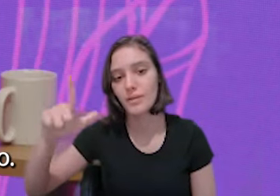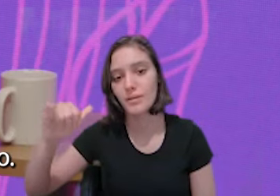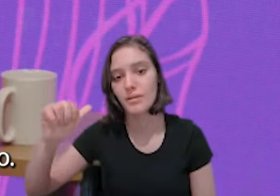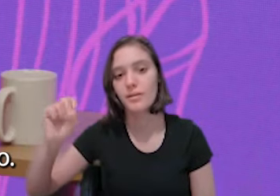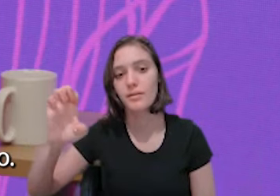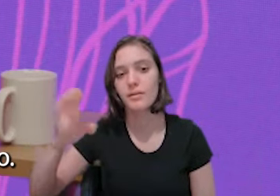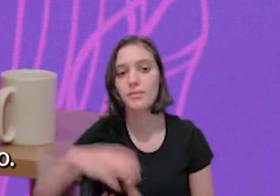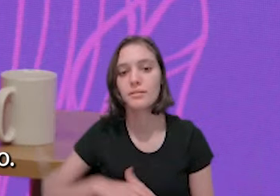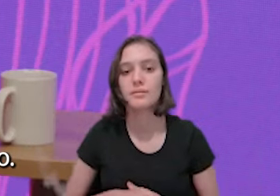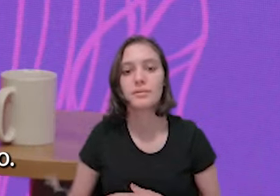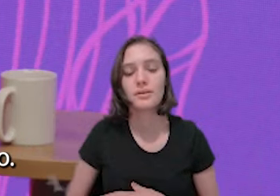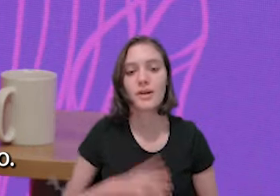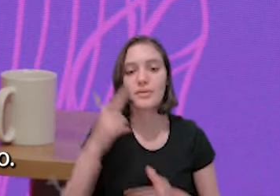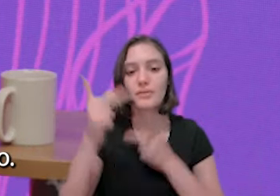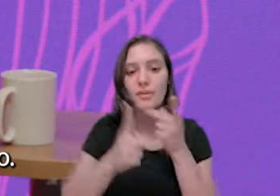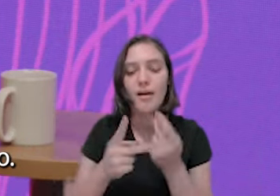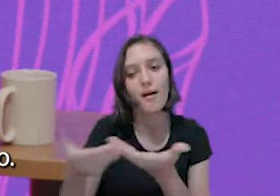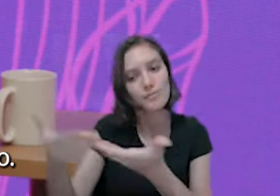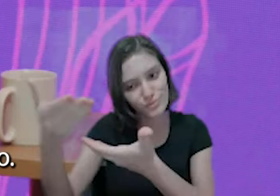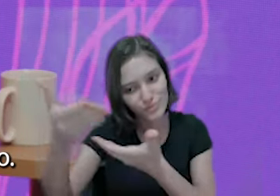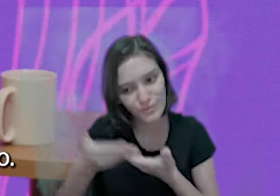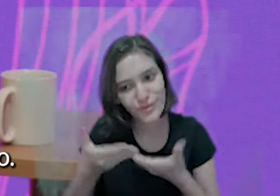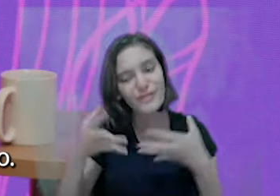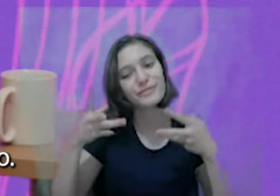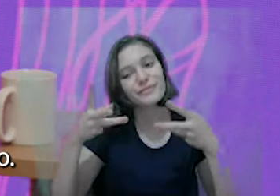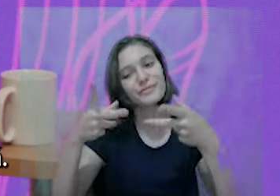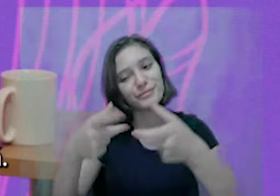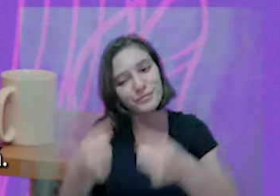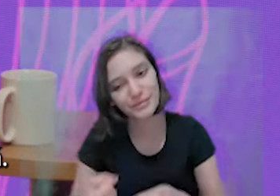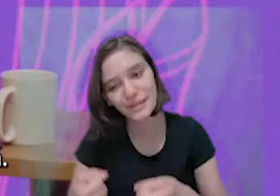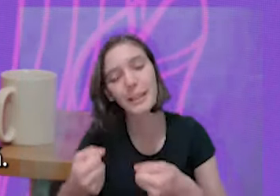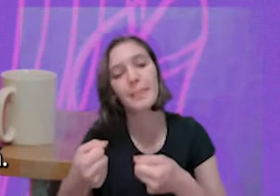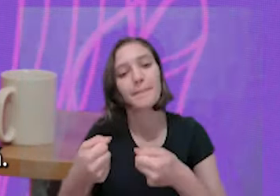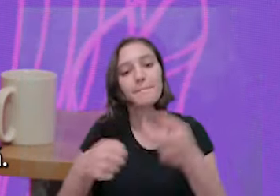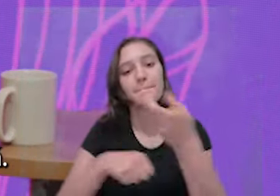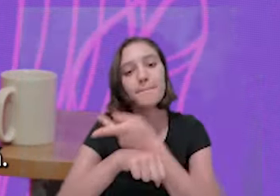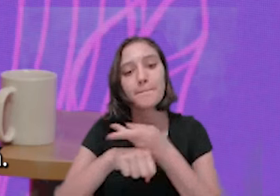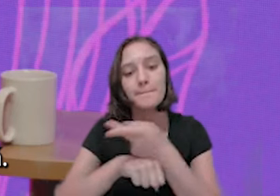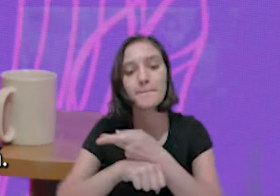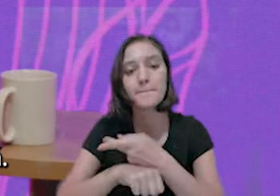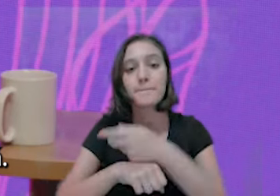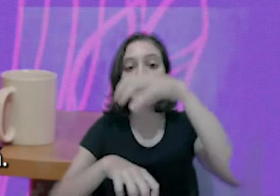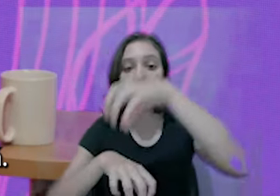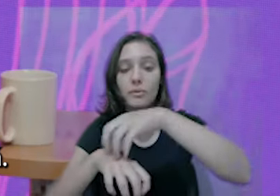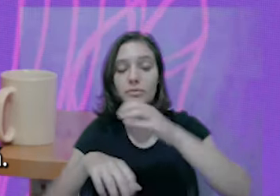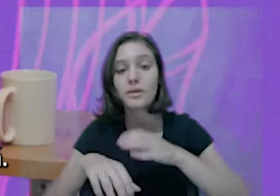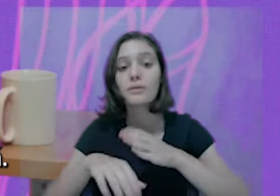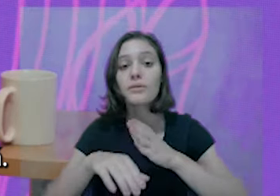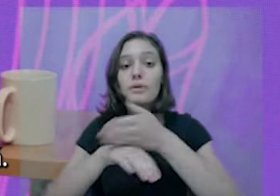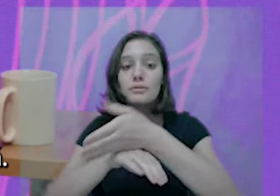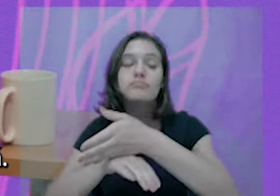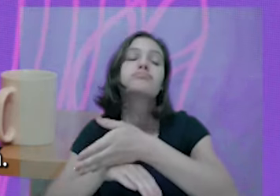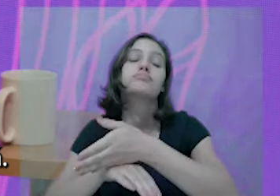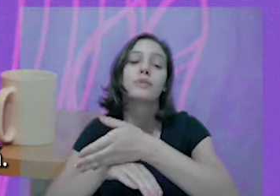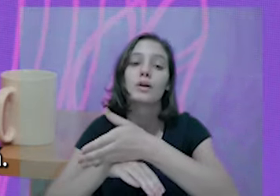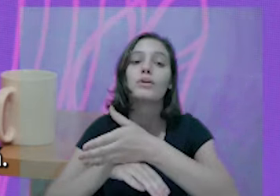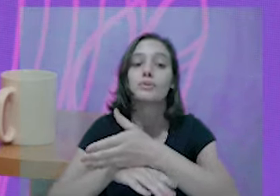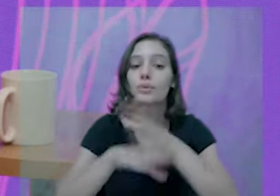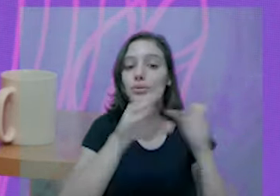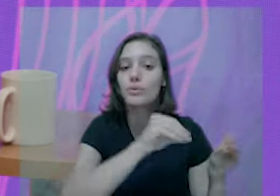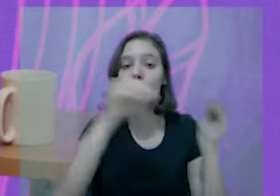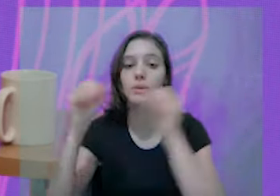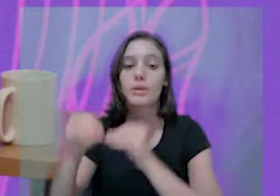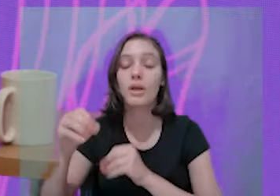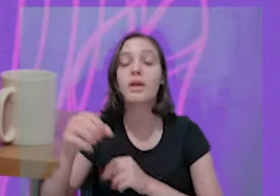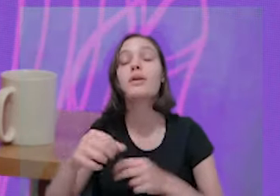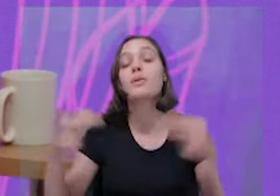procurar o centro do imigrante e o posto do CEBRAE aqui em São Paulo. Então, se você não é de São Paulo e está vindo passear aqui, dá uma passadinha lá.